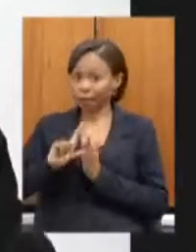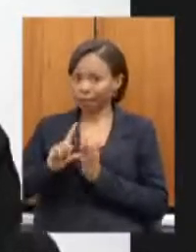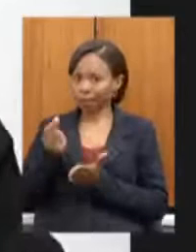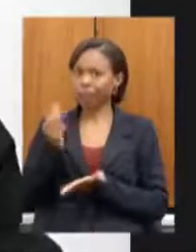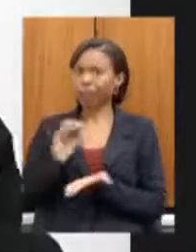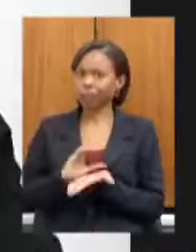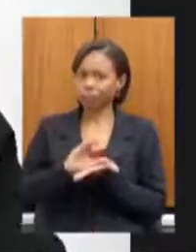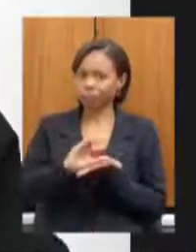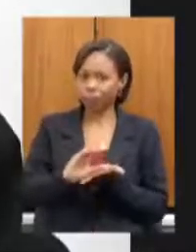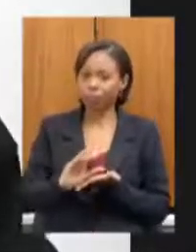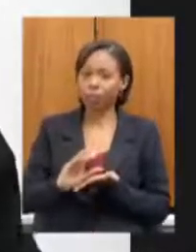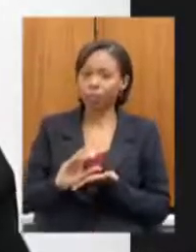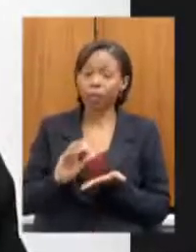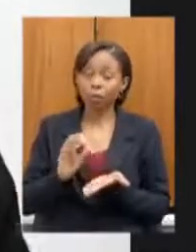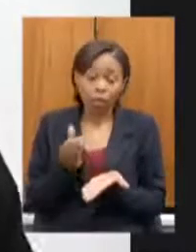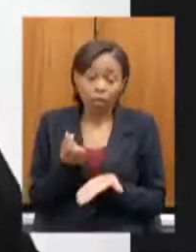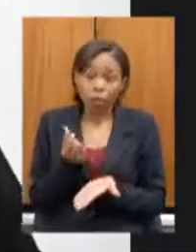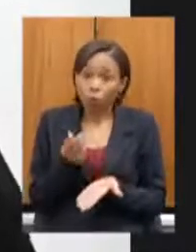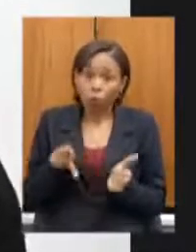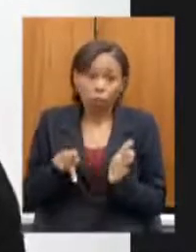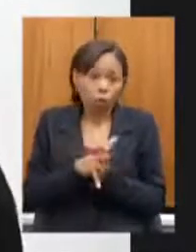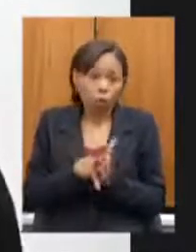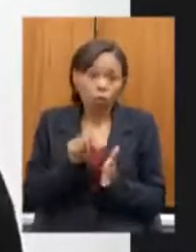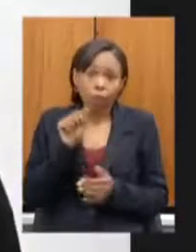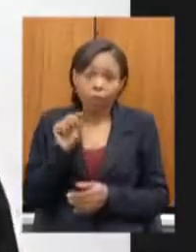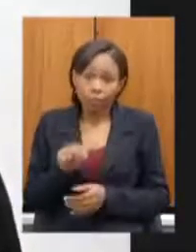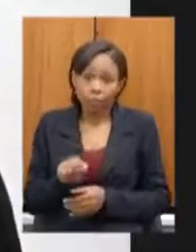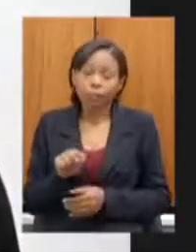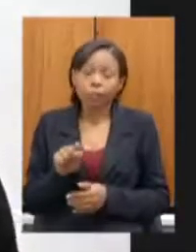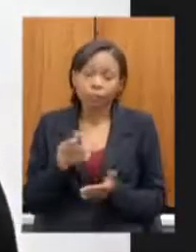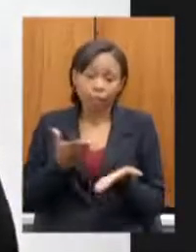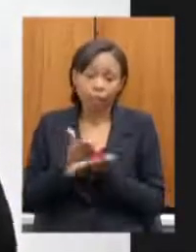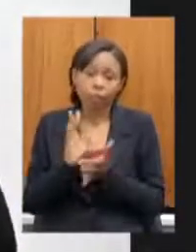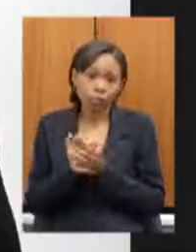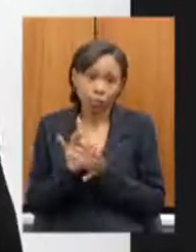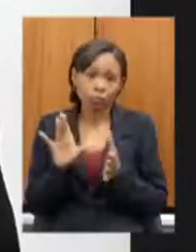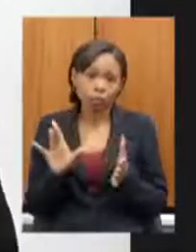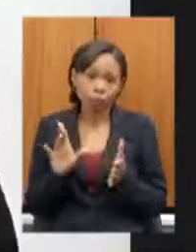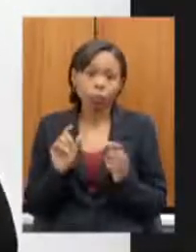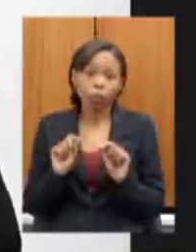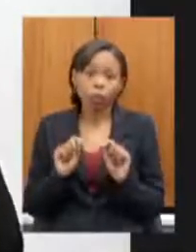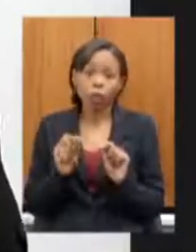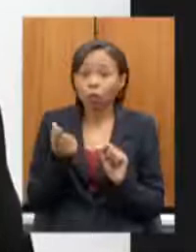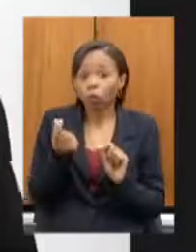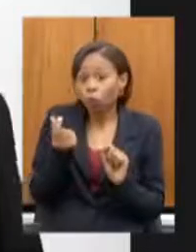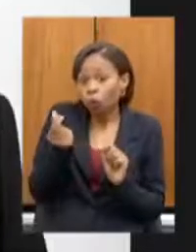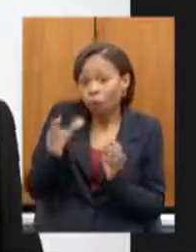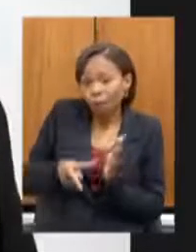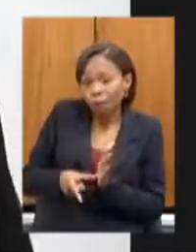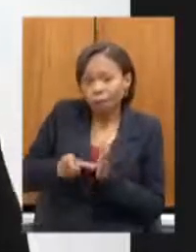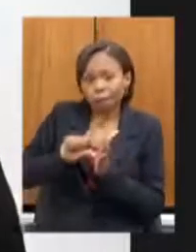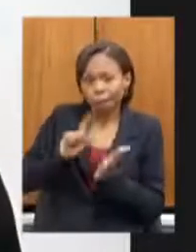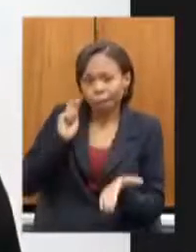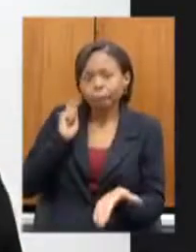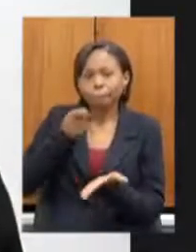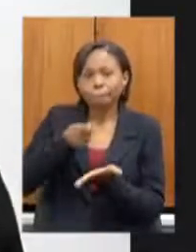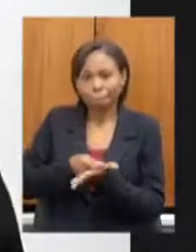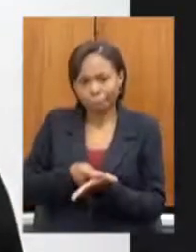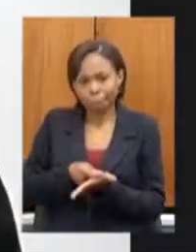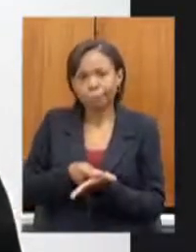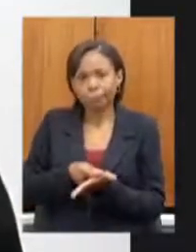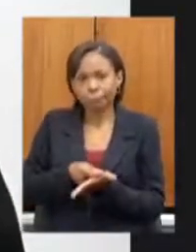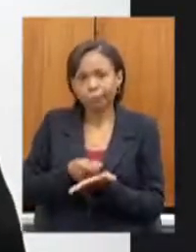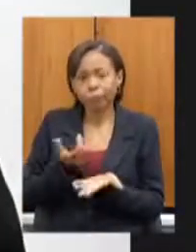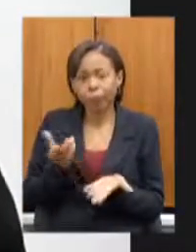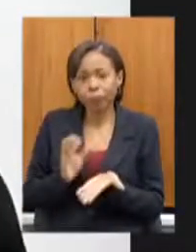dessa própria concessão do aporte a antecipação do valor desse aporte ou seja do